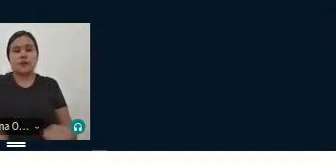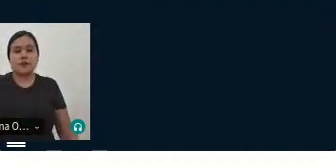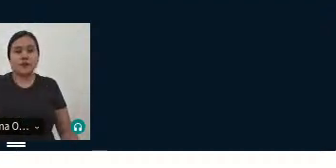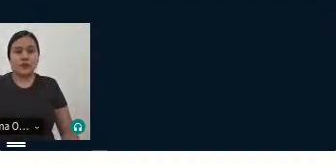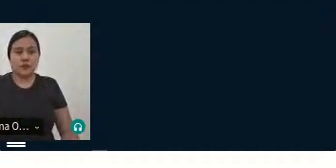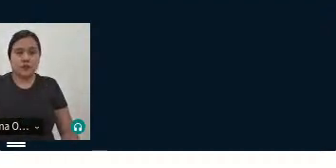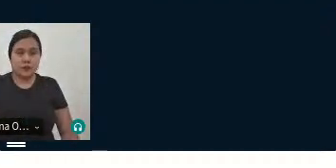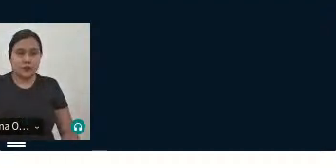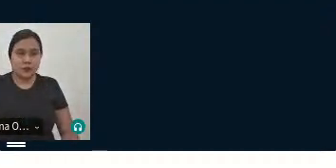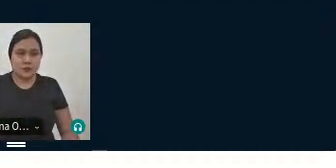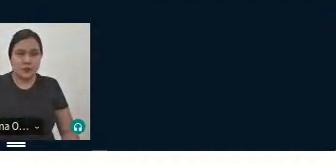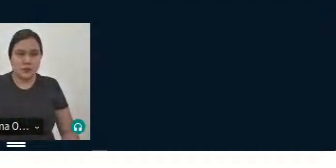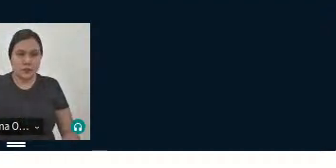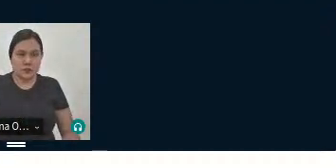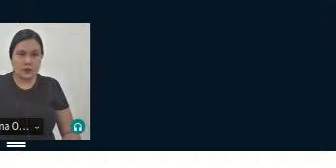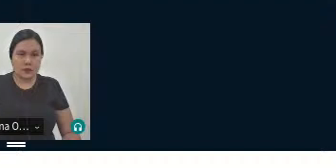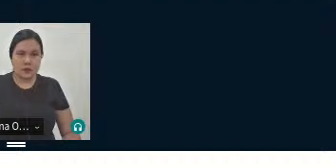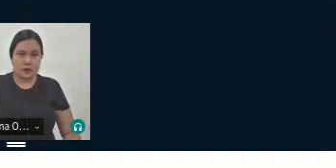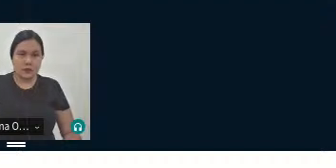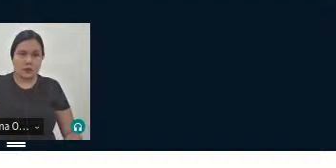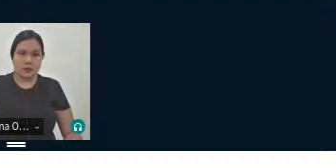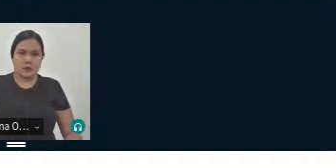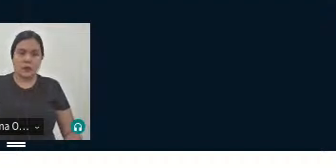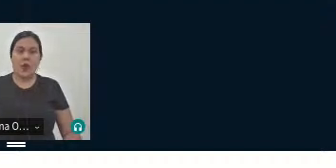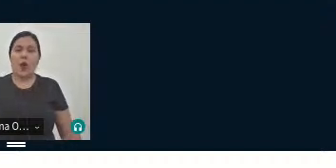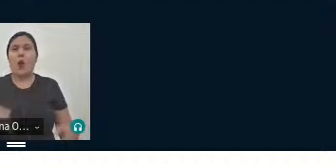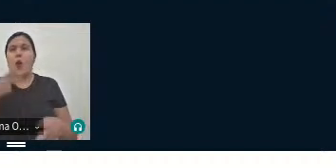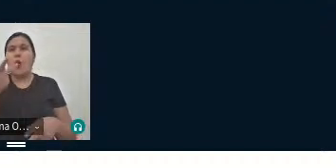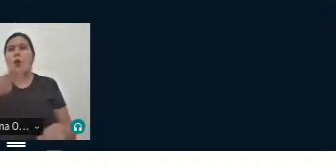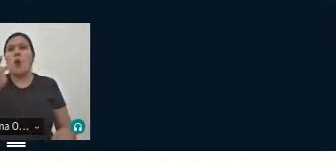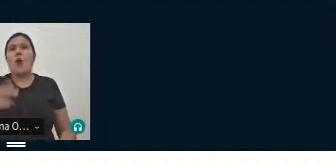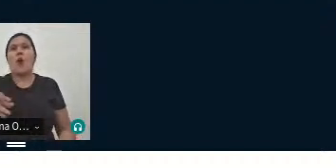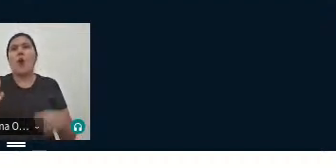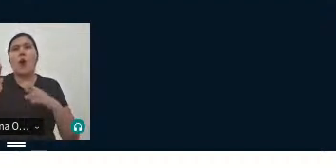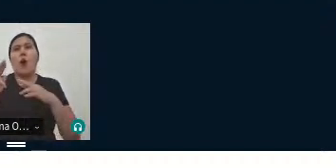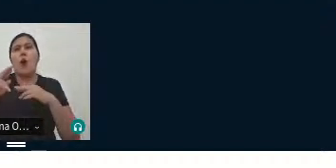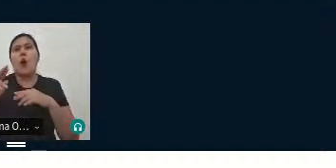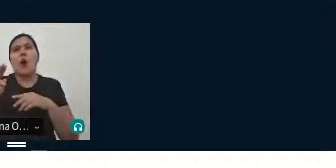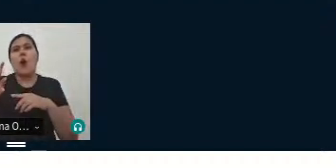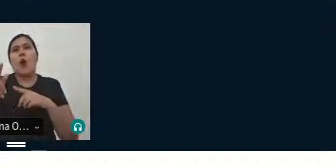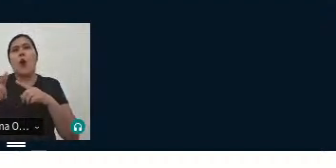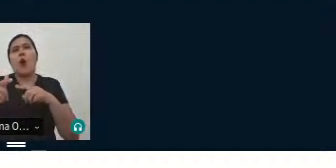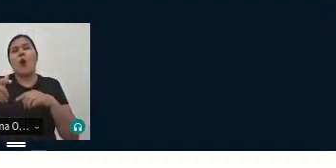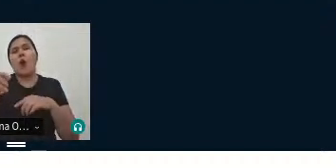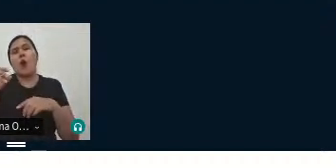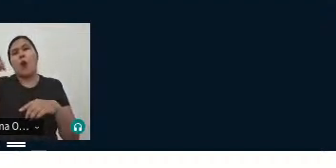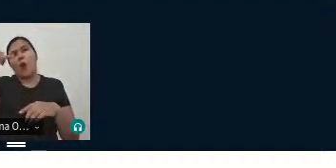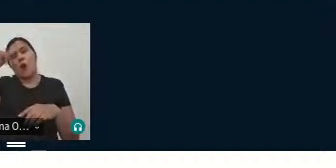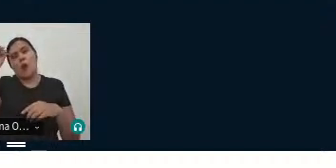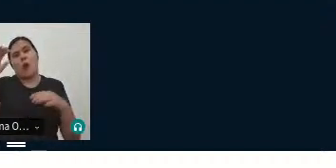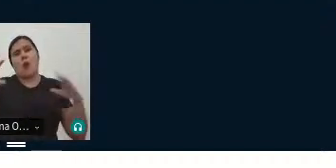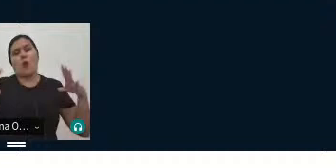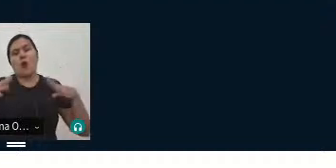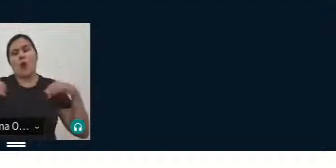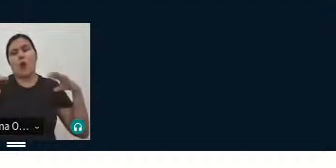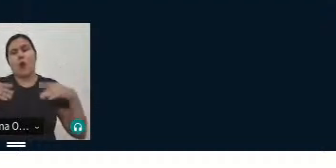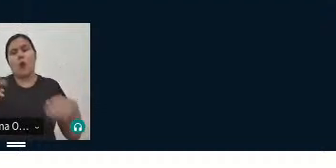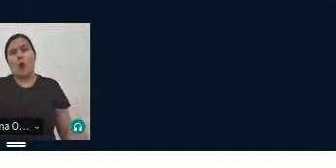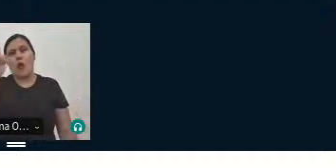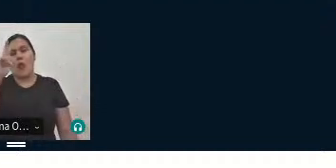E quando o senhor comenta a respeito, dos bois anjos, né, foi inevitável lembrar